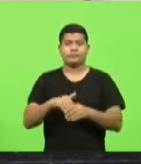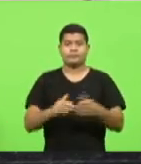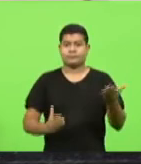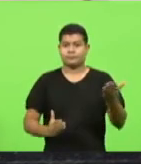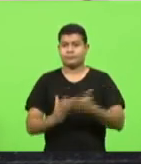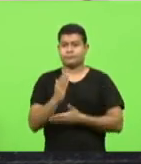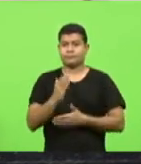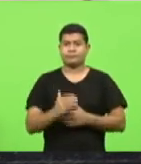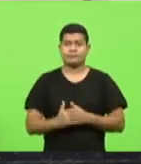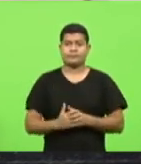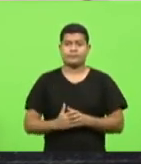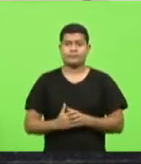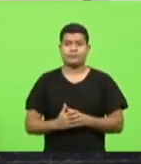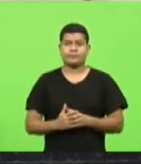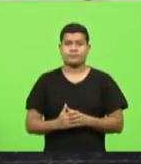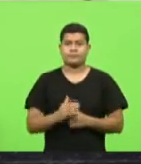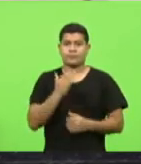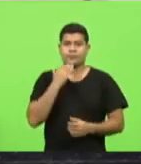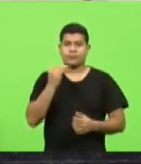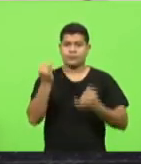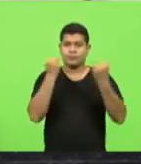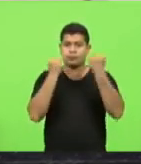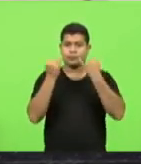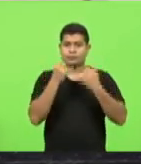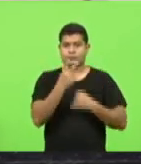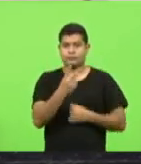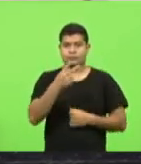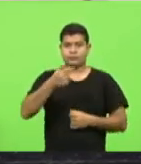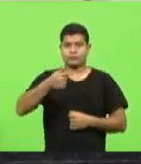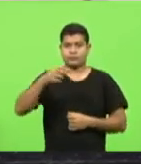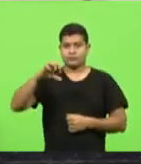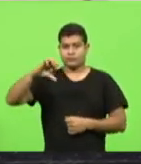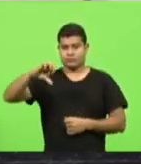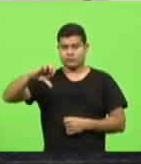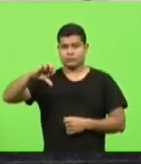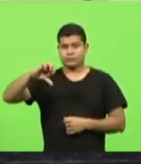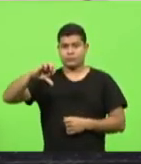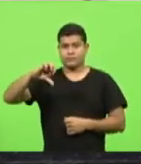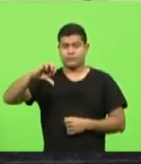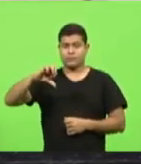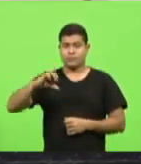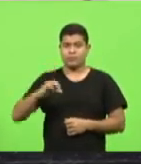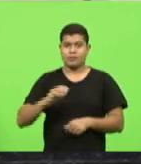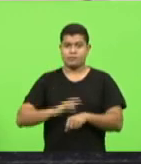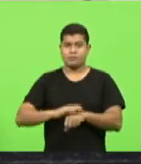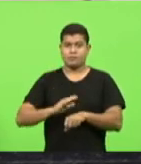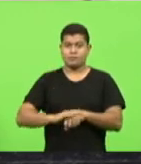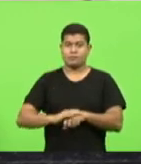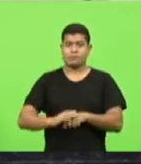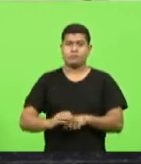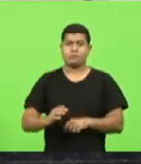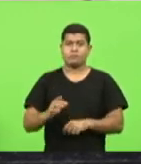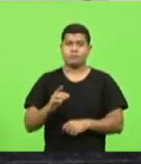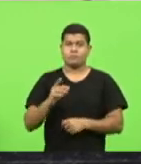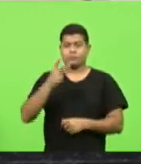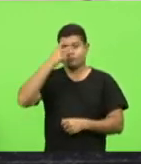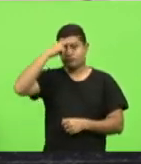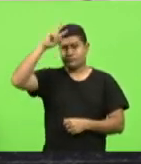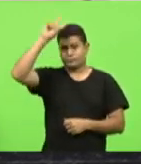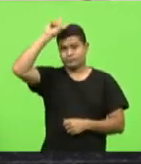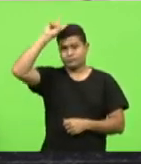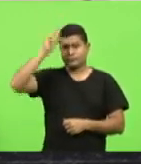aprovado pedido de informação número 279 deputado doutor Vicente Carro Preso